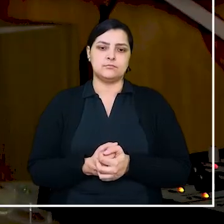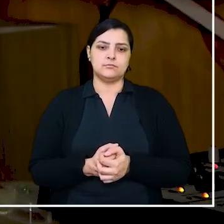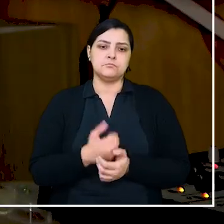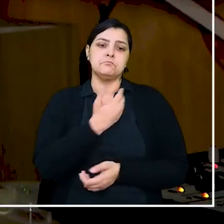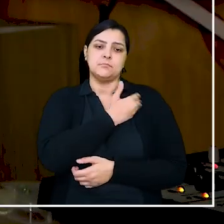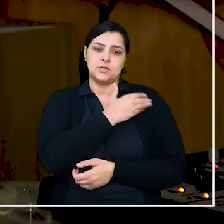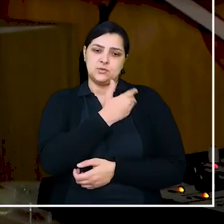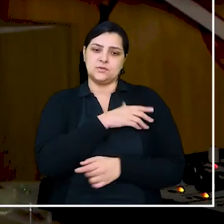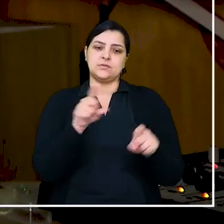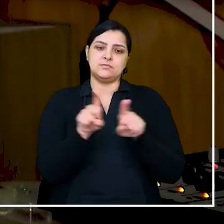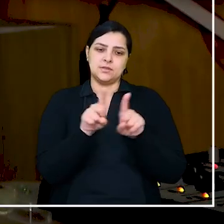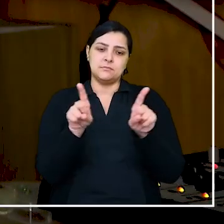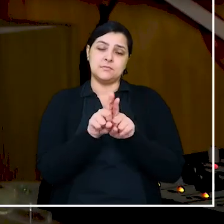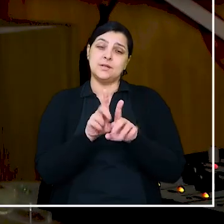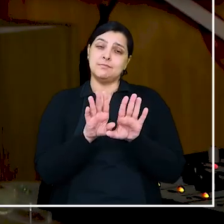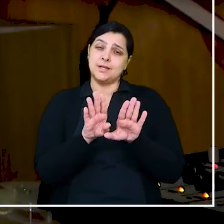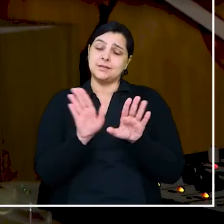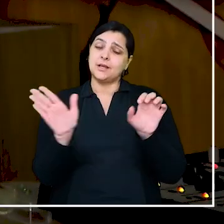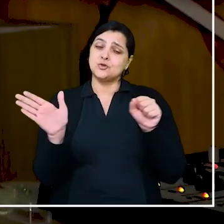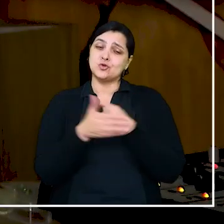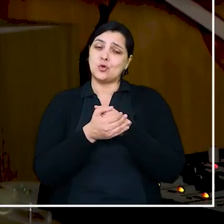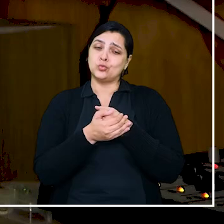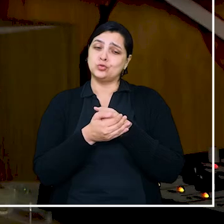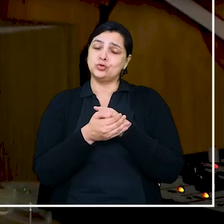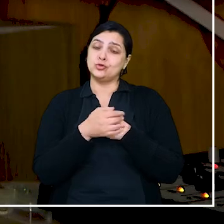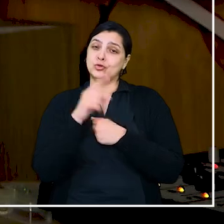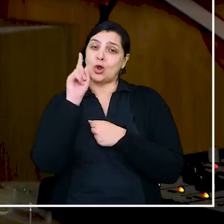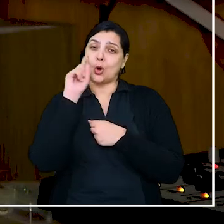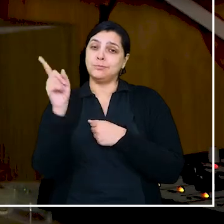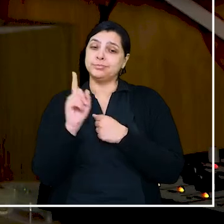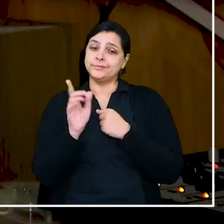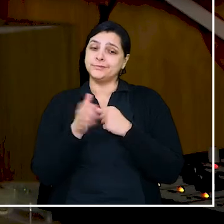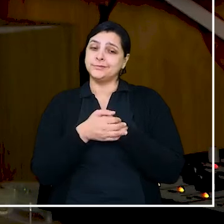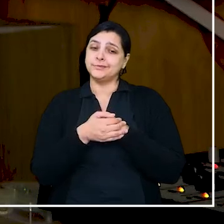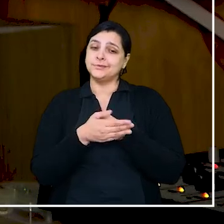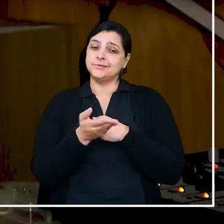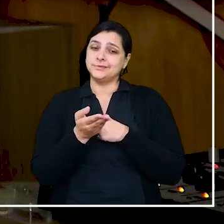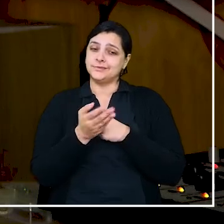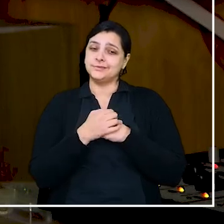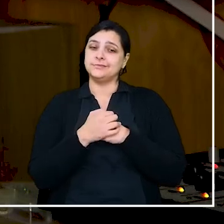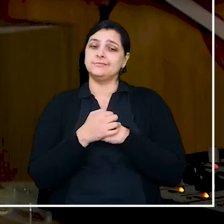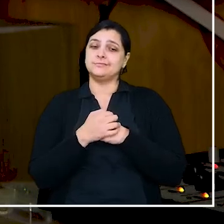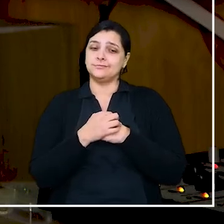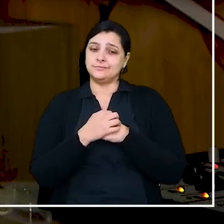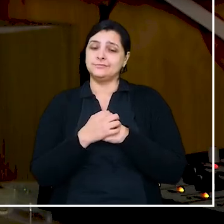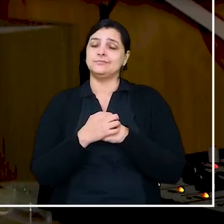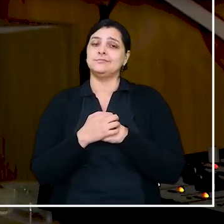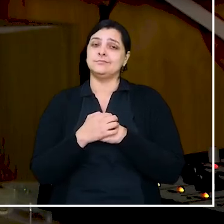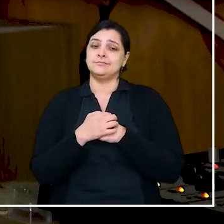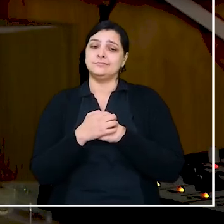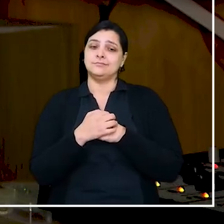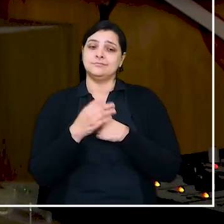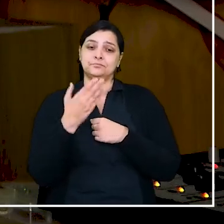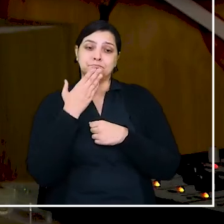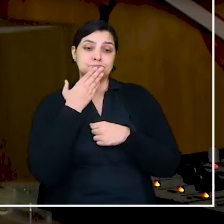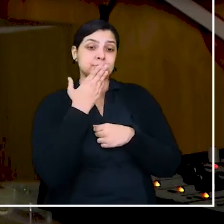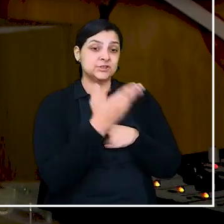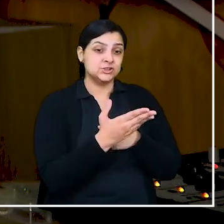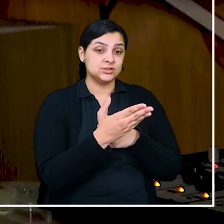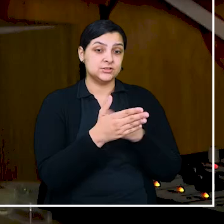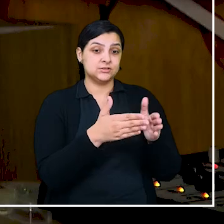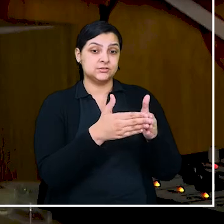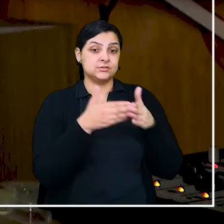preconceito meio que velado. De repente, o seu pedido de